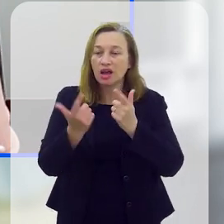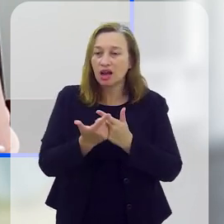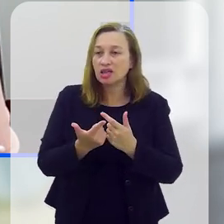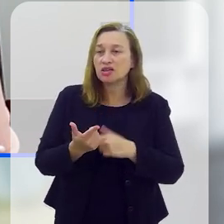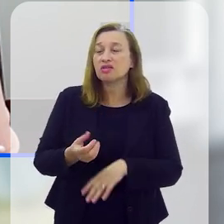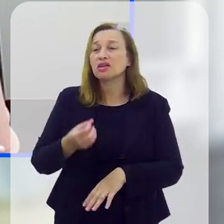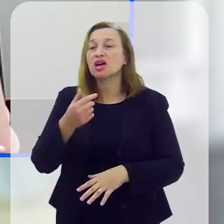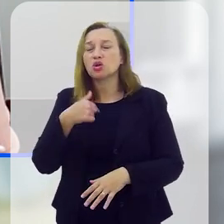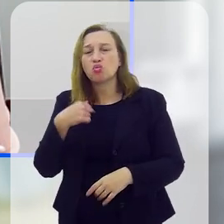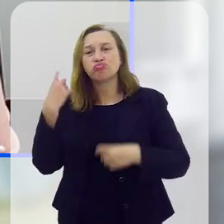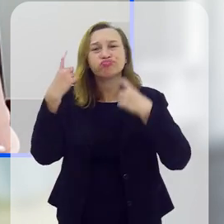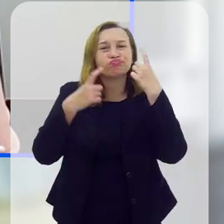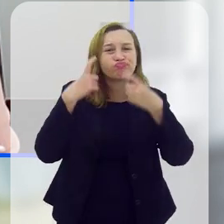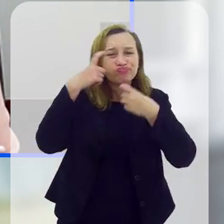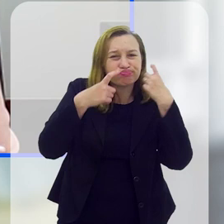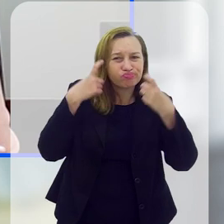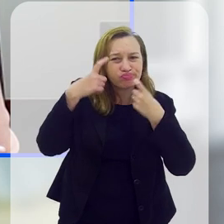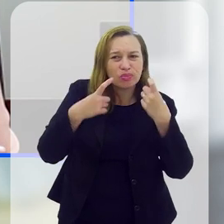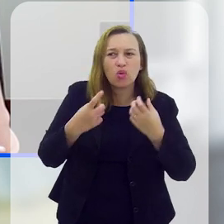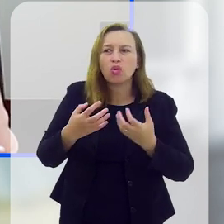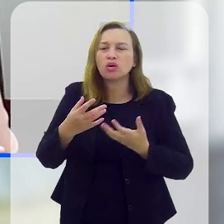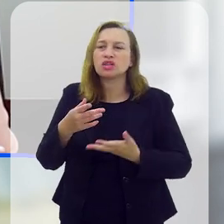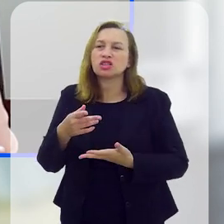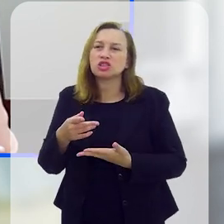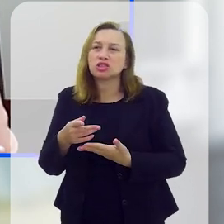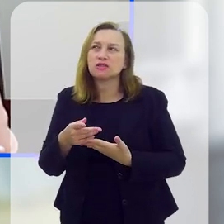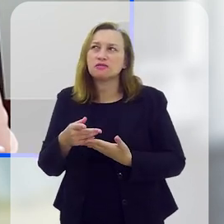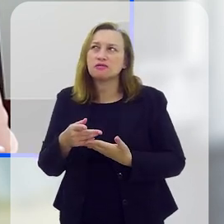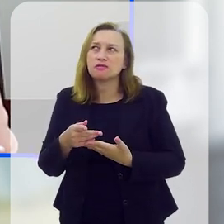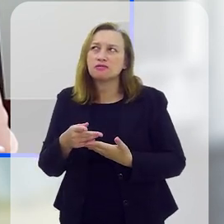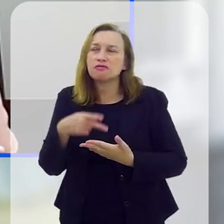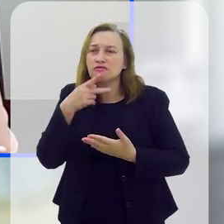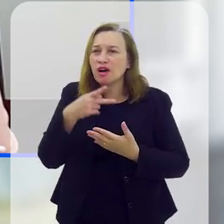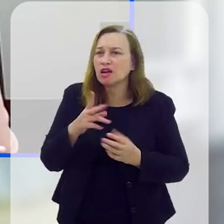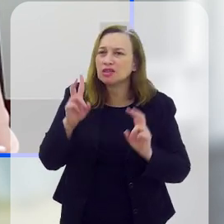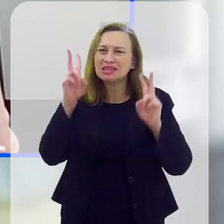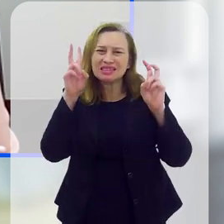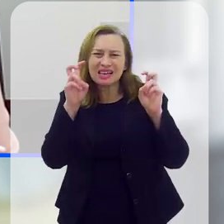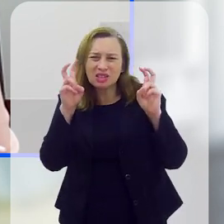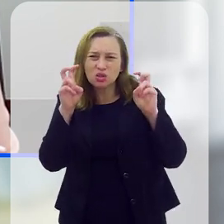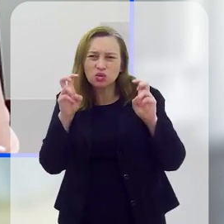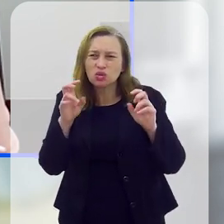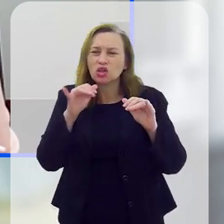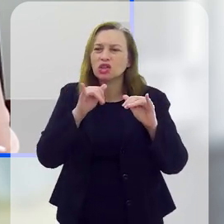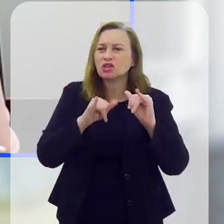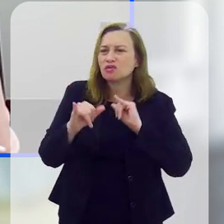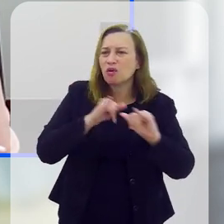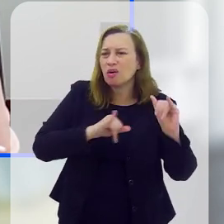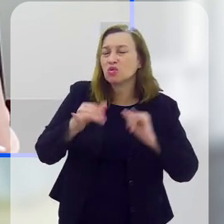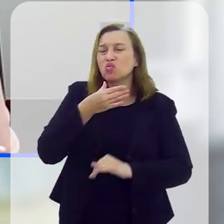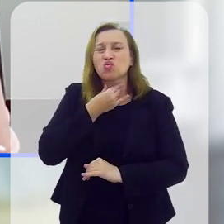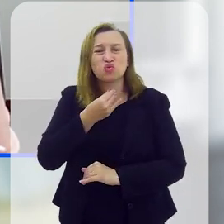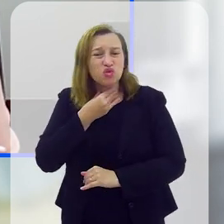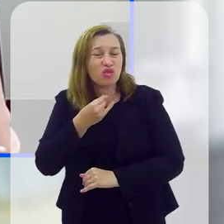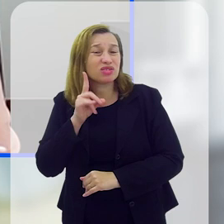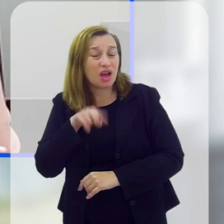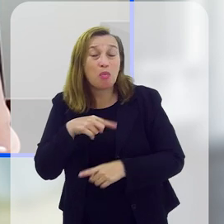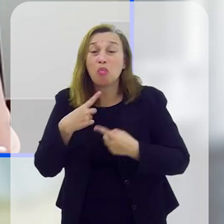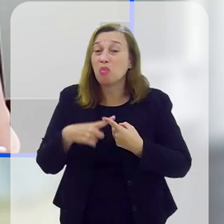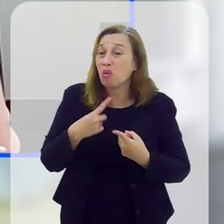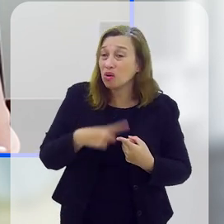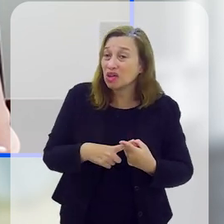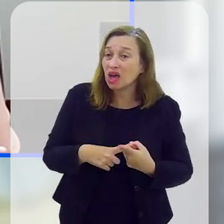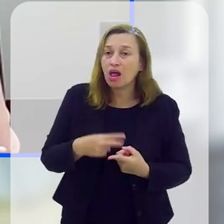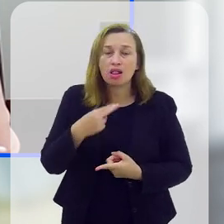e dizer apenas, né, que eu tenho sempre muita preocupação quando a gente questiona essa questão de notícias